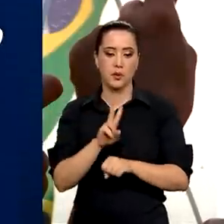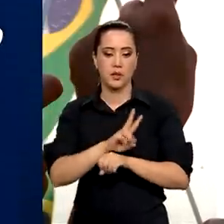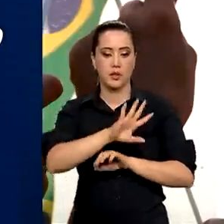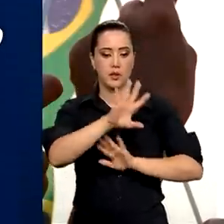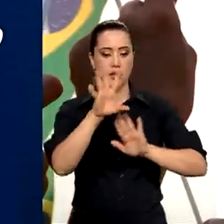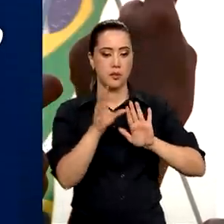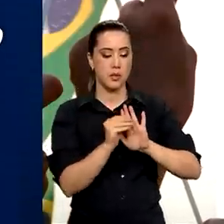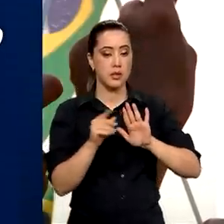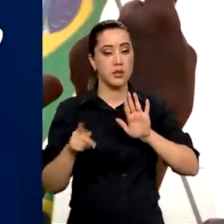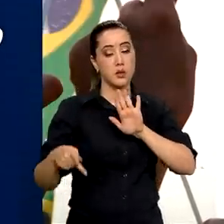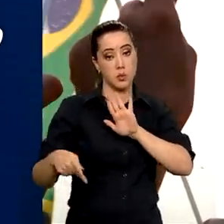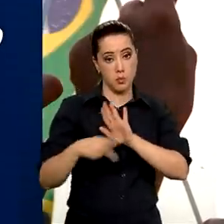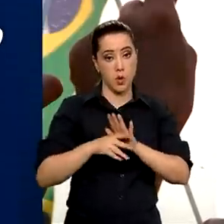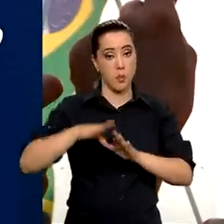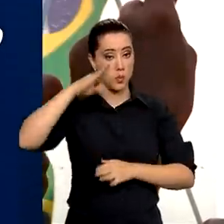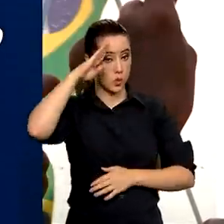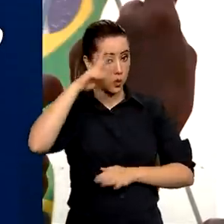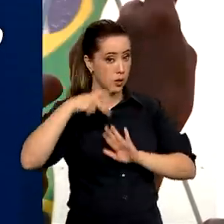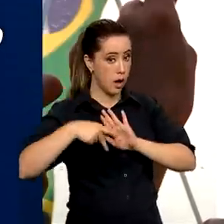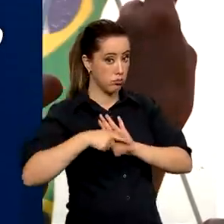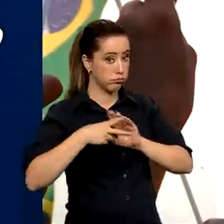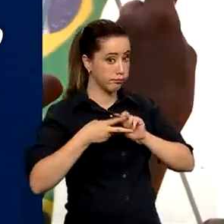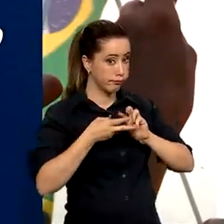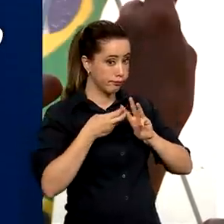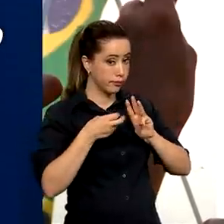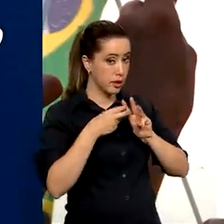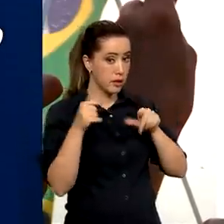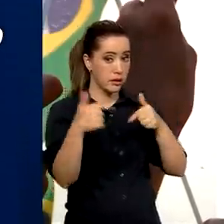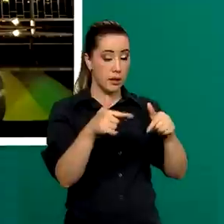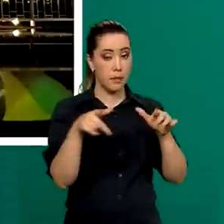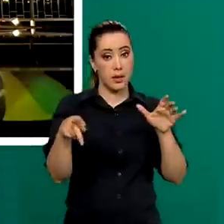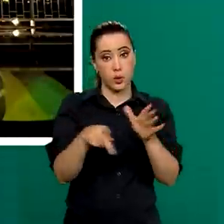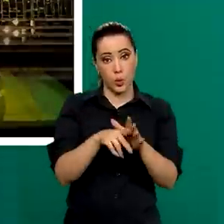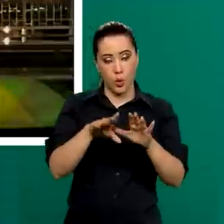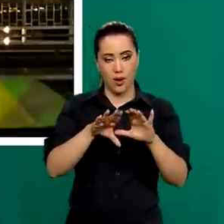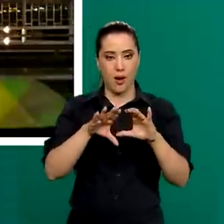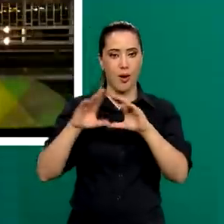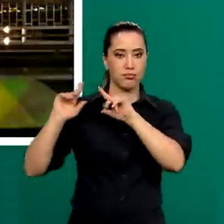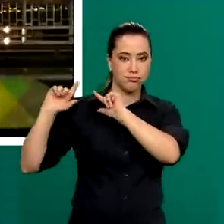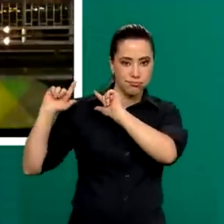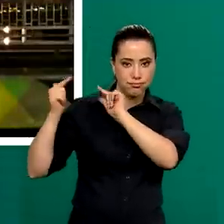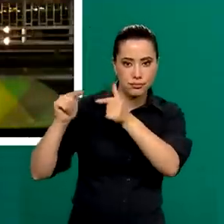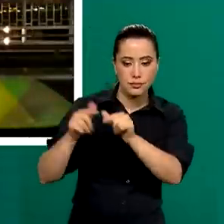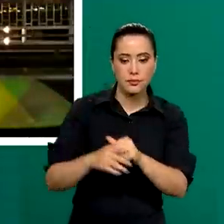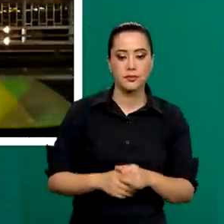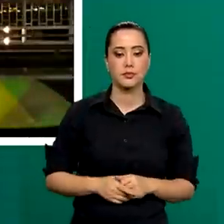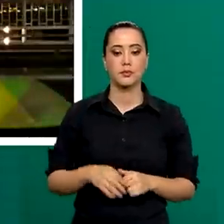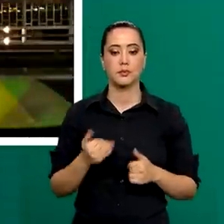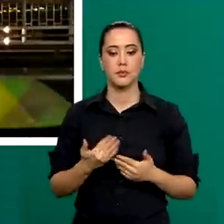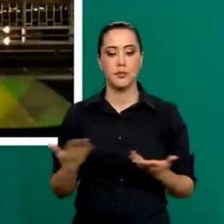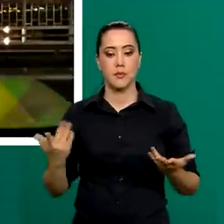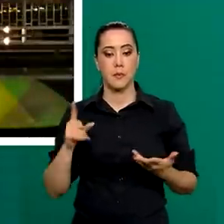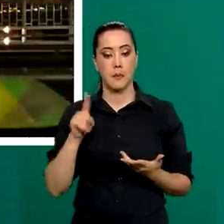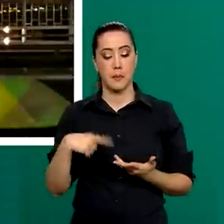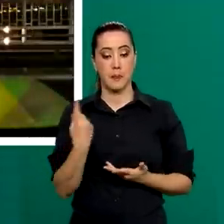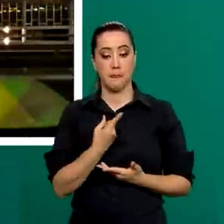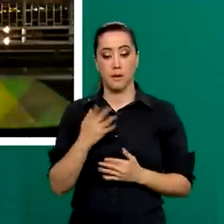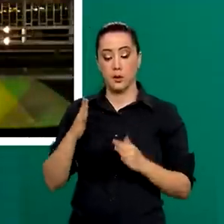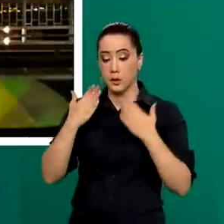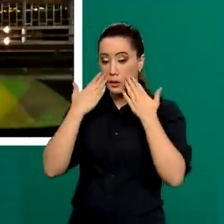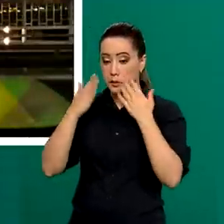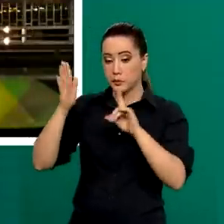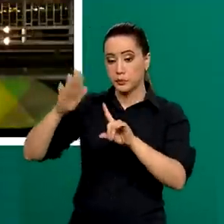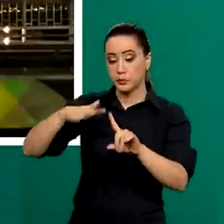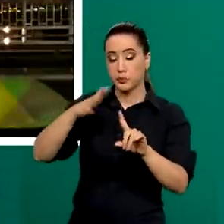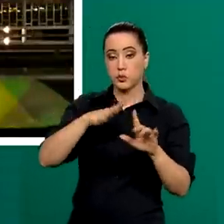soldados de origem indígena e pelotões que atuam na região. Para comemorar a Semana da Independência, o Congresso Nacional,